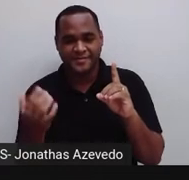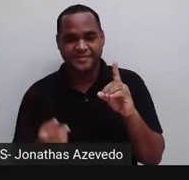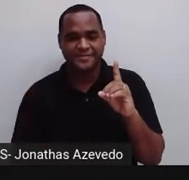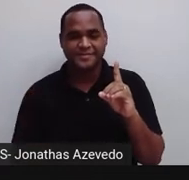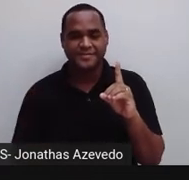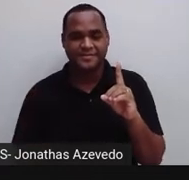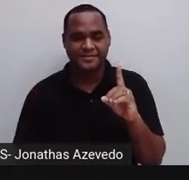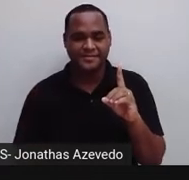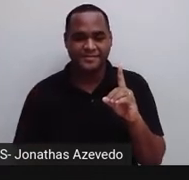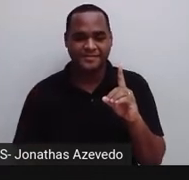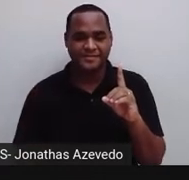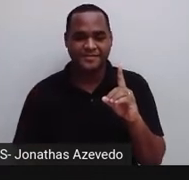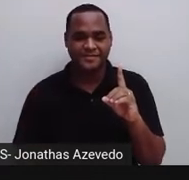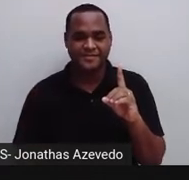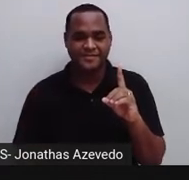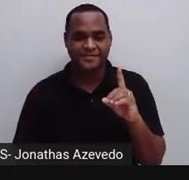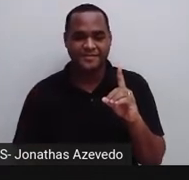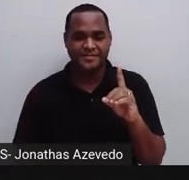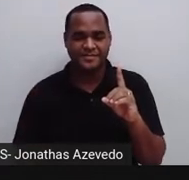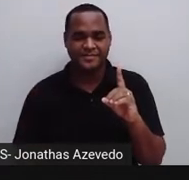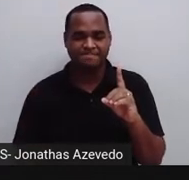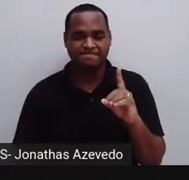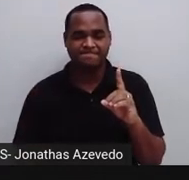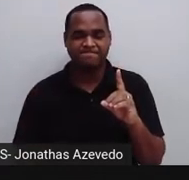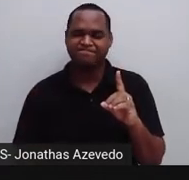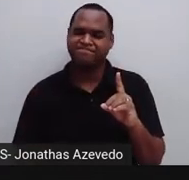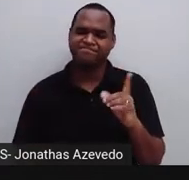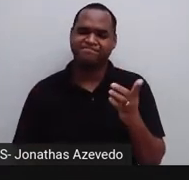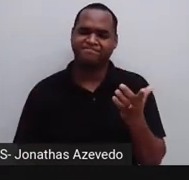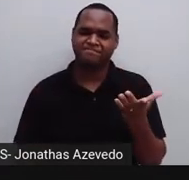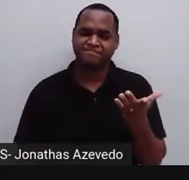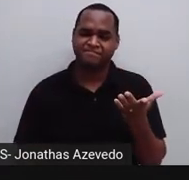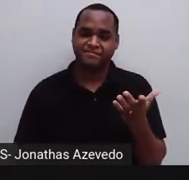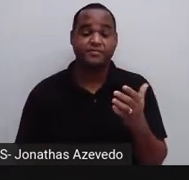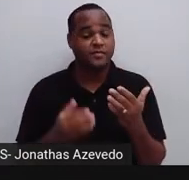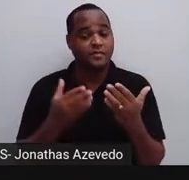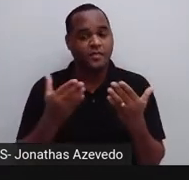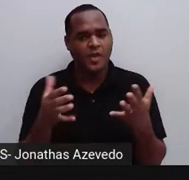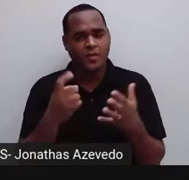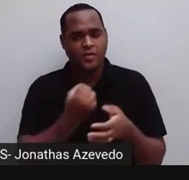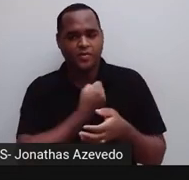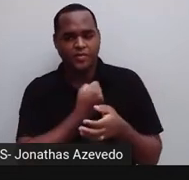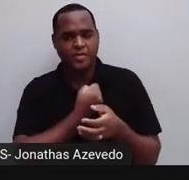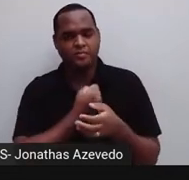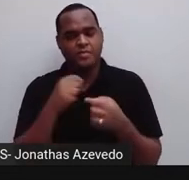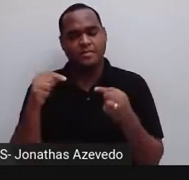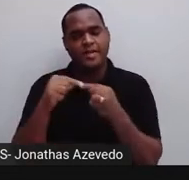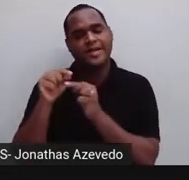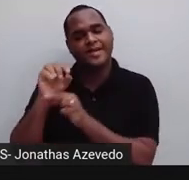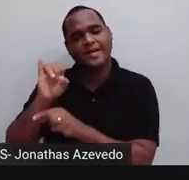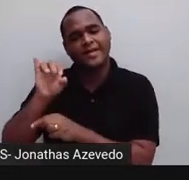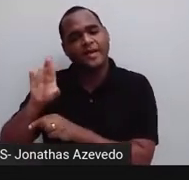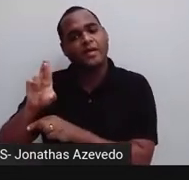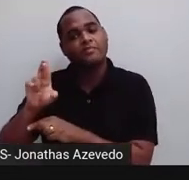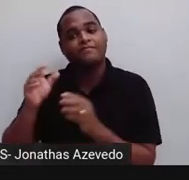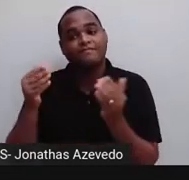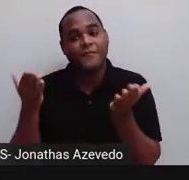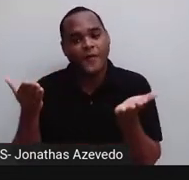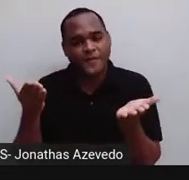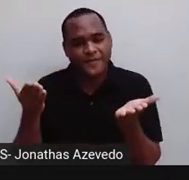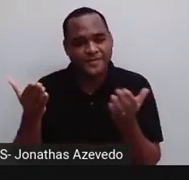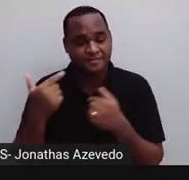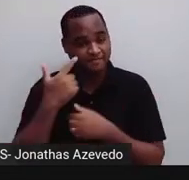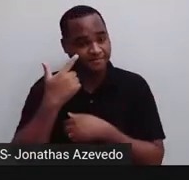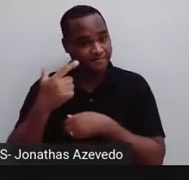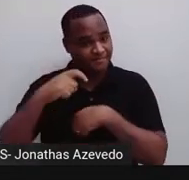três três reticências qual desses números é o irracional eu vou